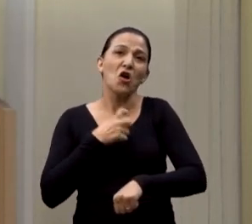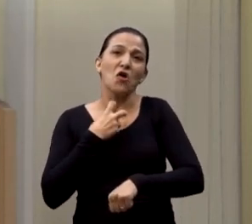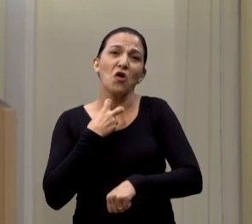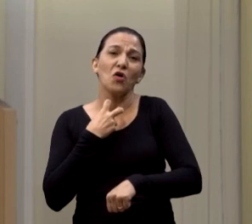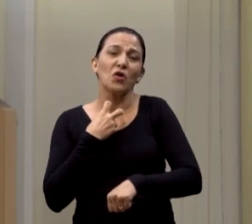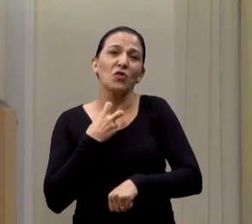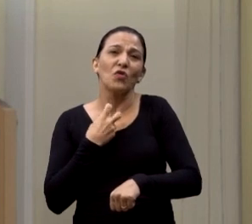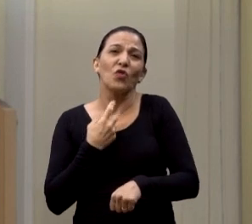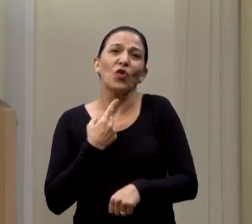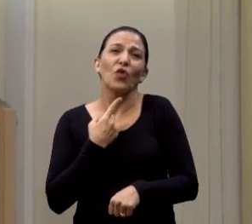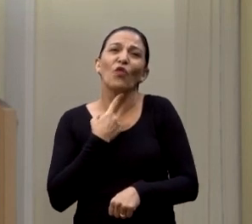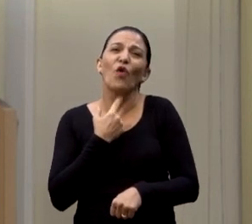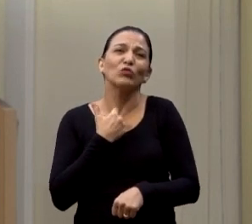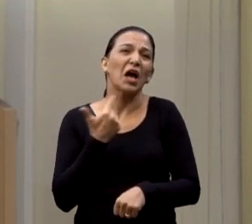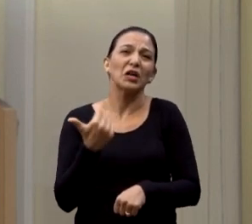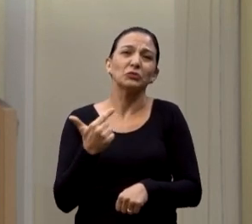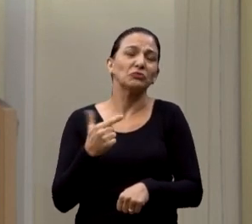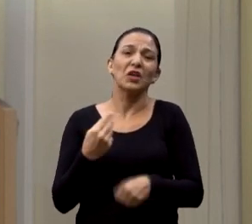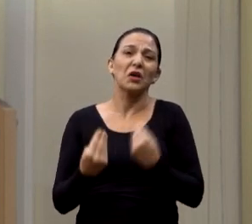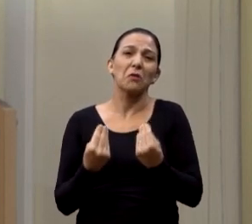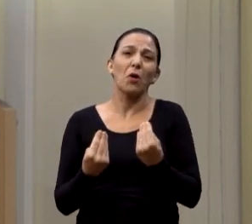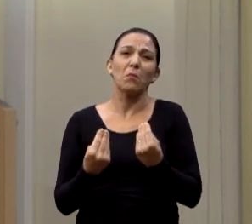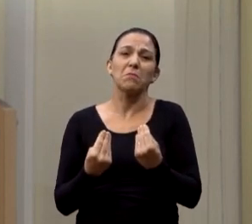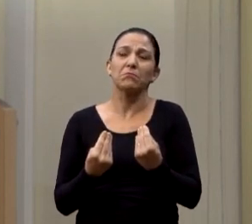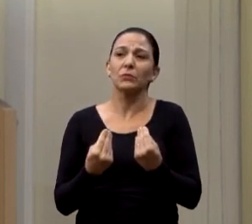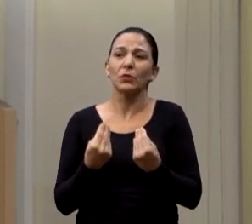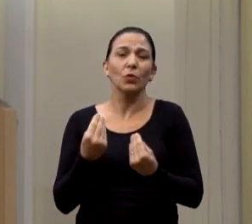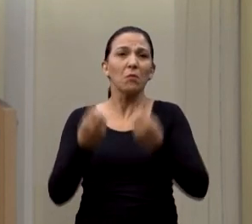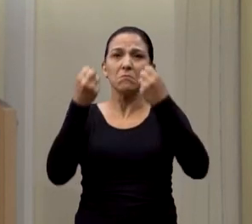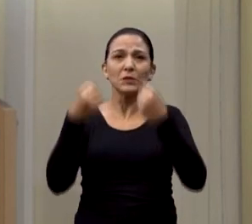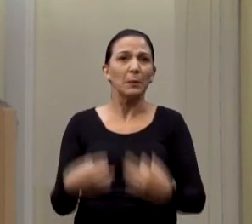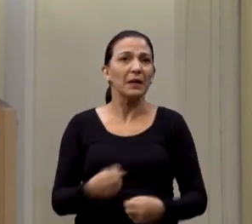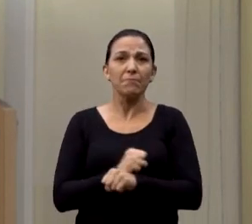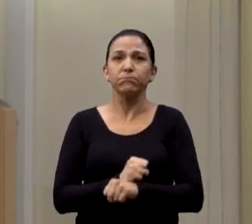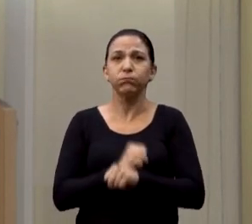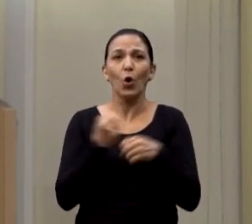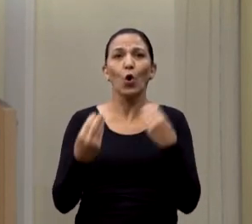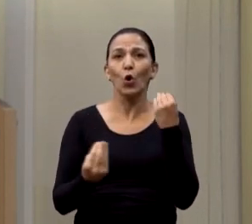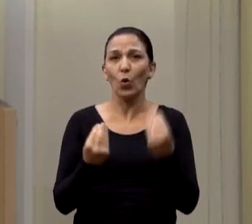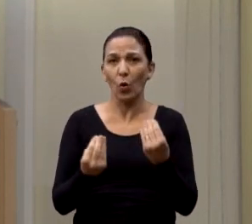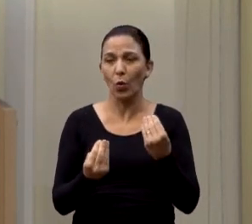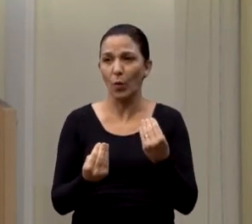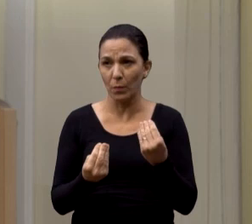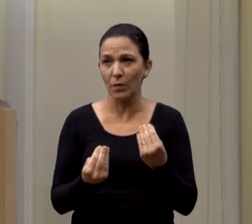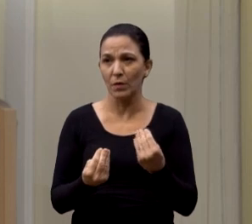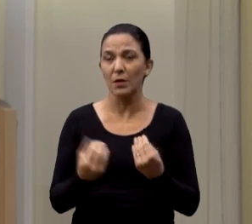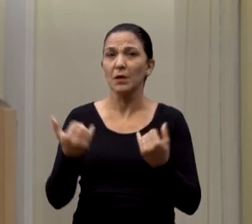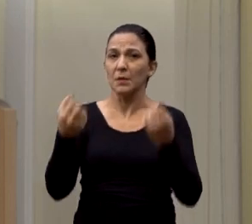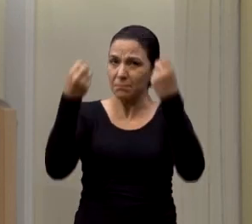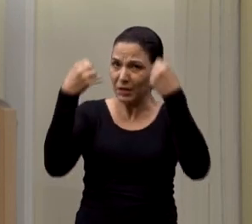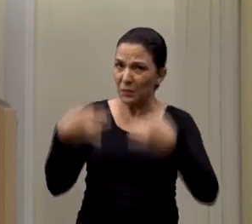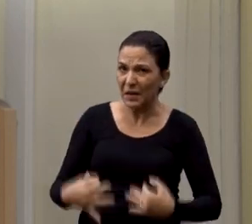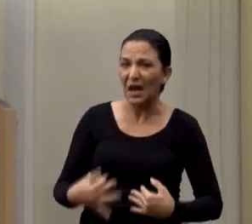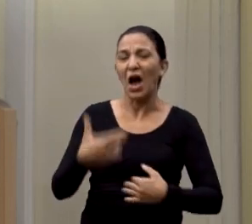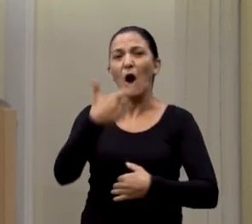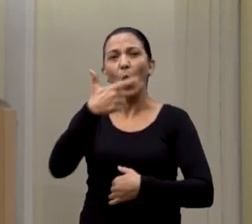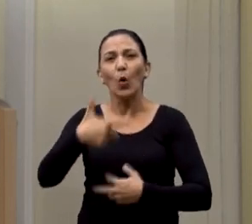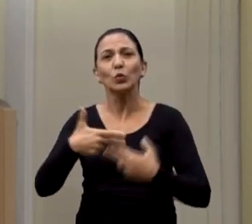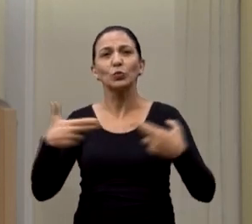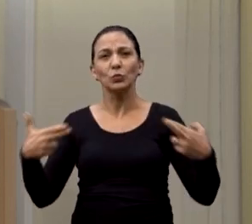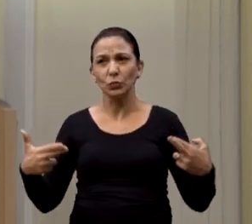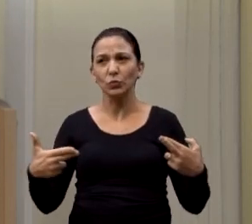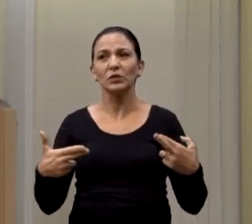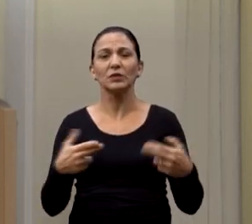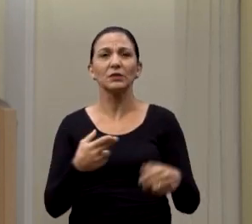Não devem ter necessidade para poder fazer. Não tem outra explicação para isso. E qualquer outra que me for dada, e eu peço que